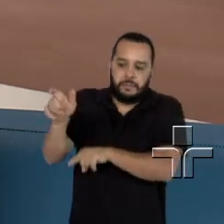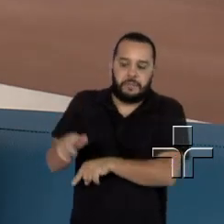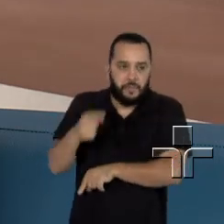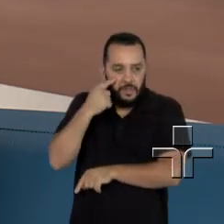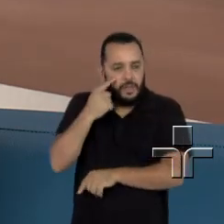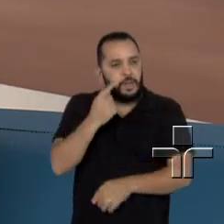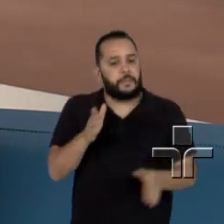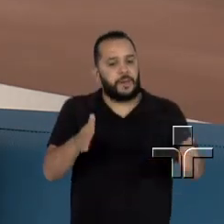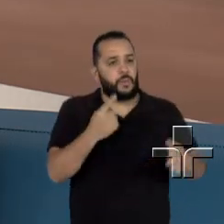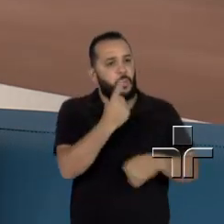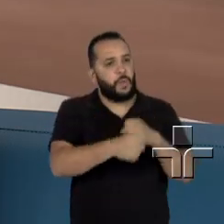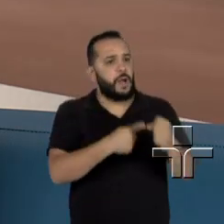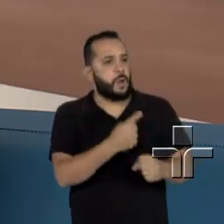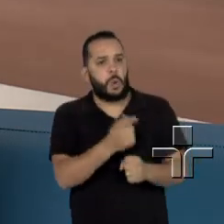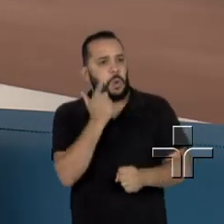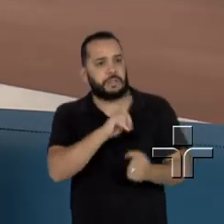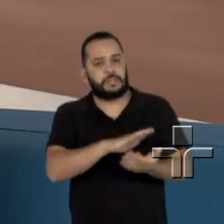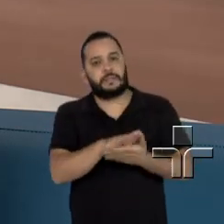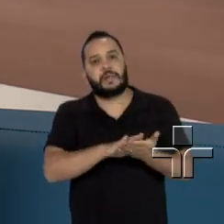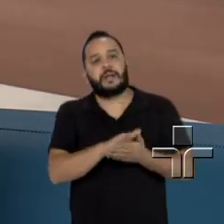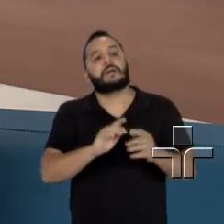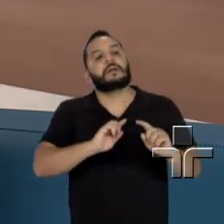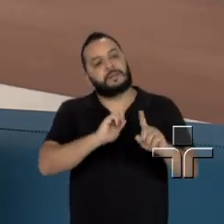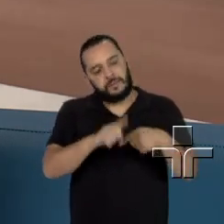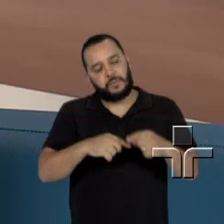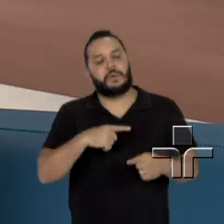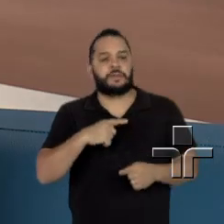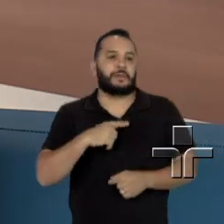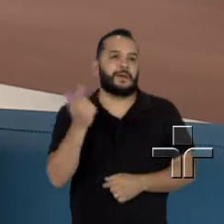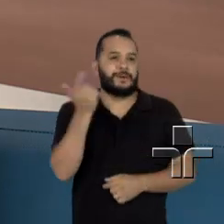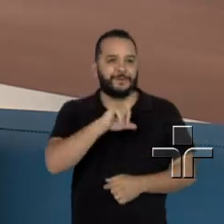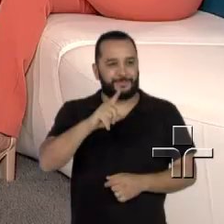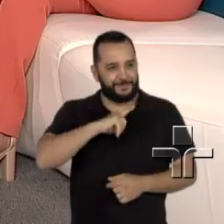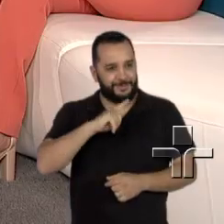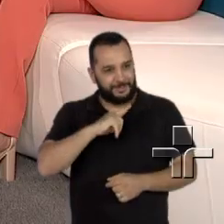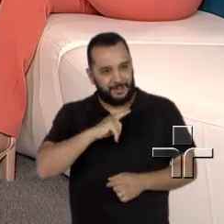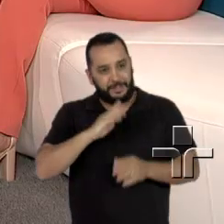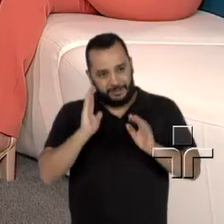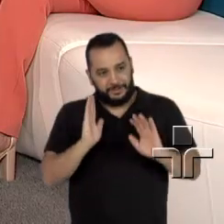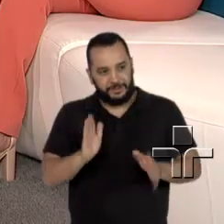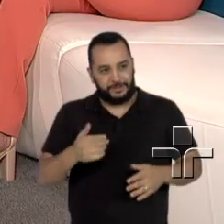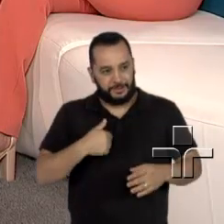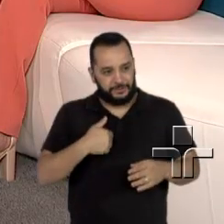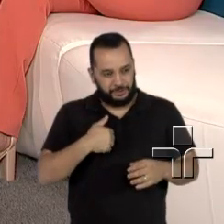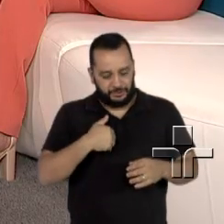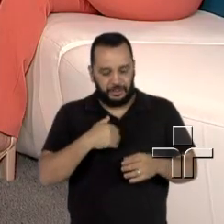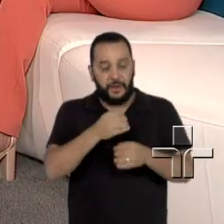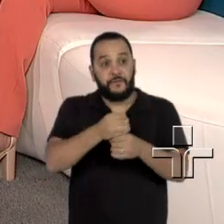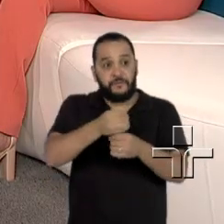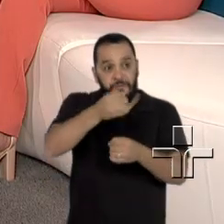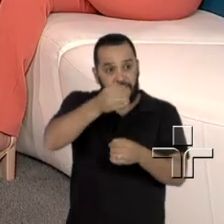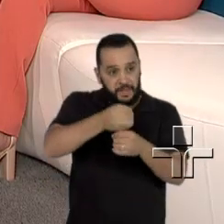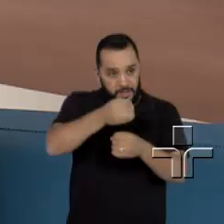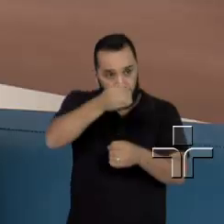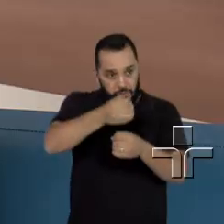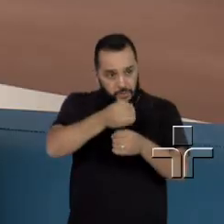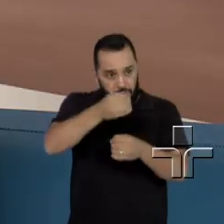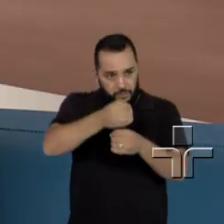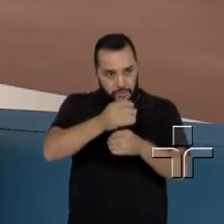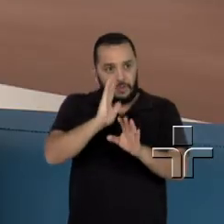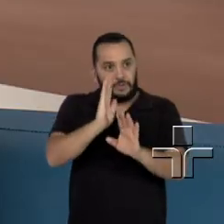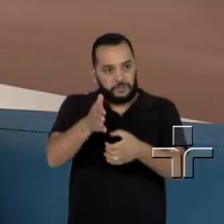ano, não conseguimos, aí eu fui para a fertilização in vitro. E daí foi rápido? Seis tentativas. Olha! Nunca